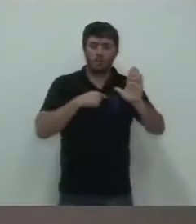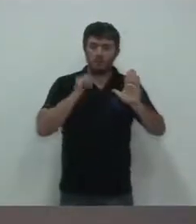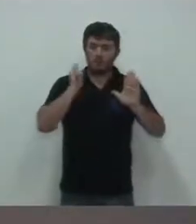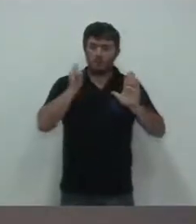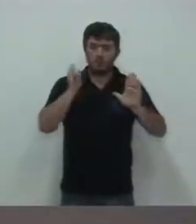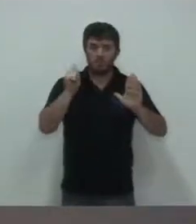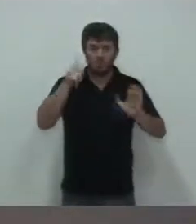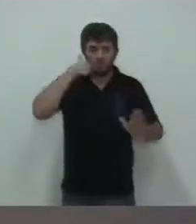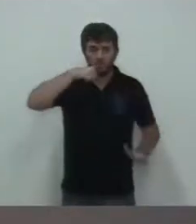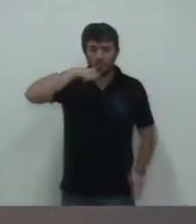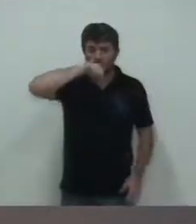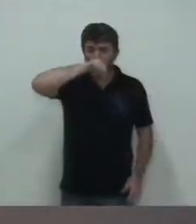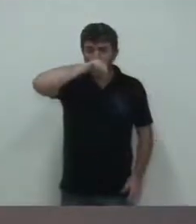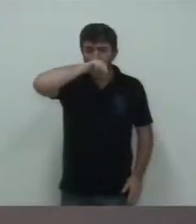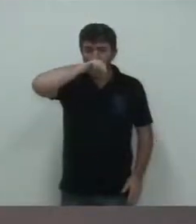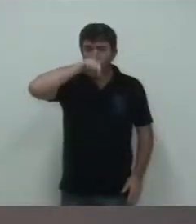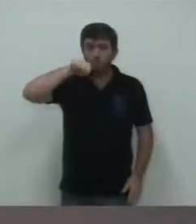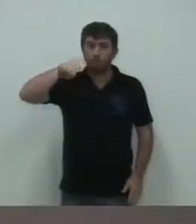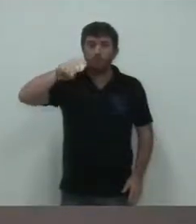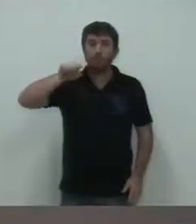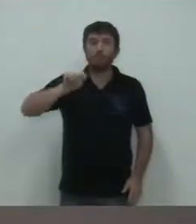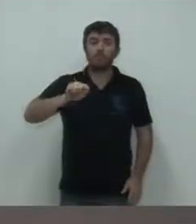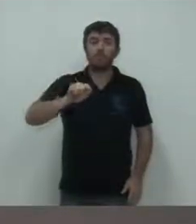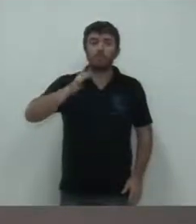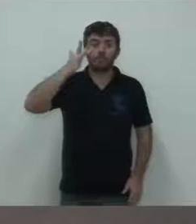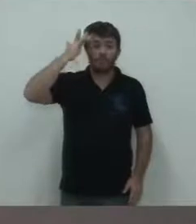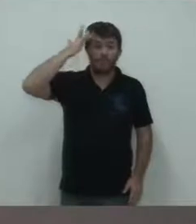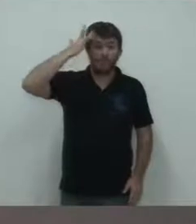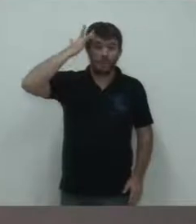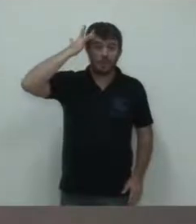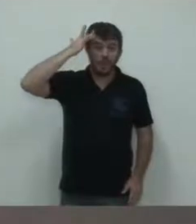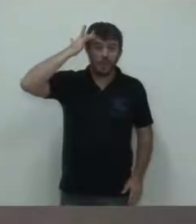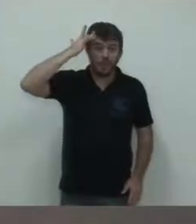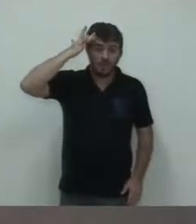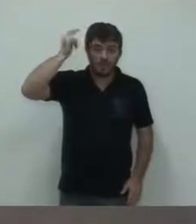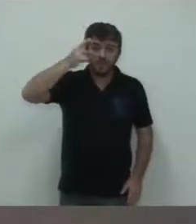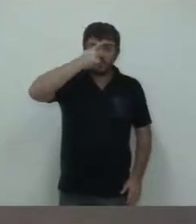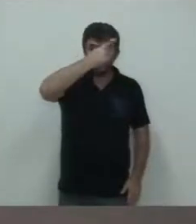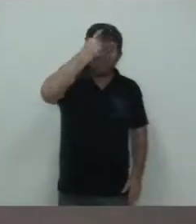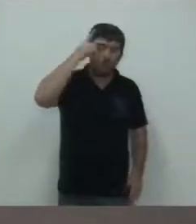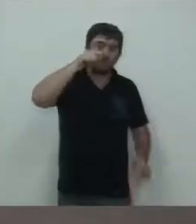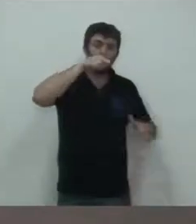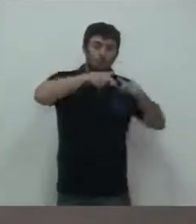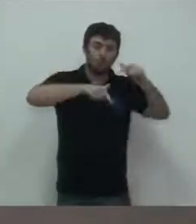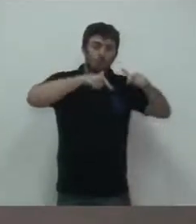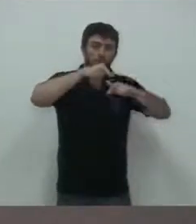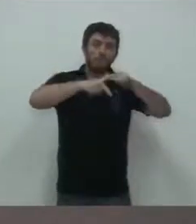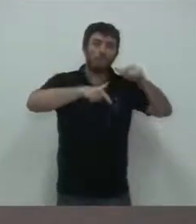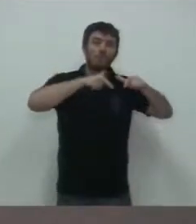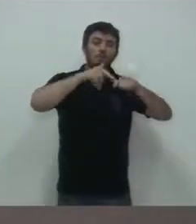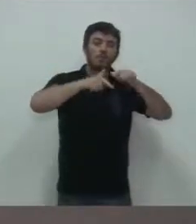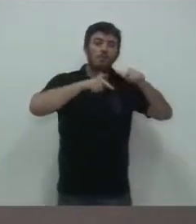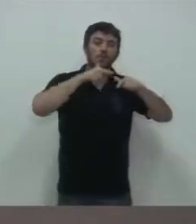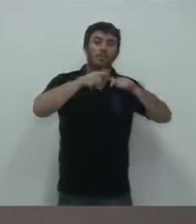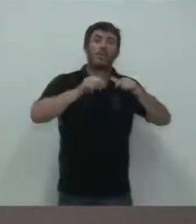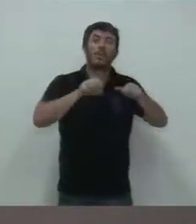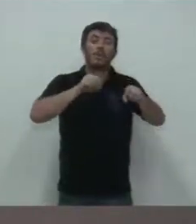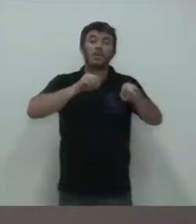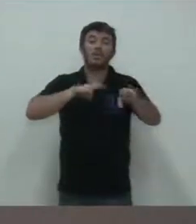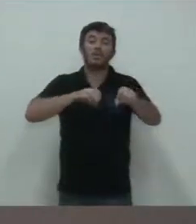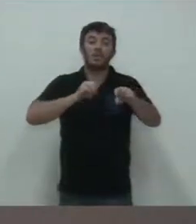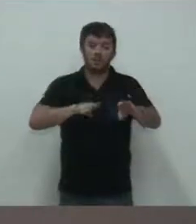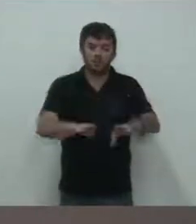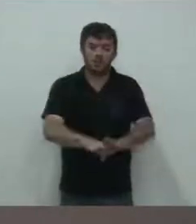educação infantil vão fazer a paralisação de duas horas. Qual o motivo? O motivo é o